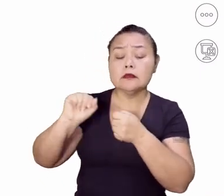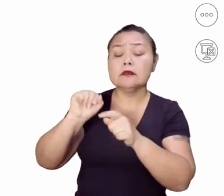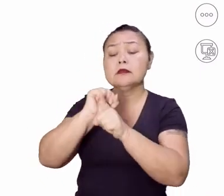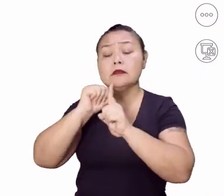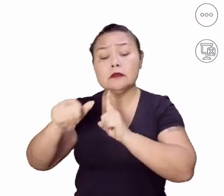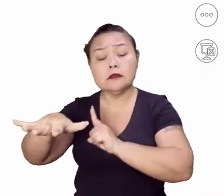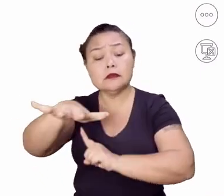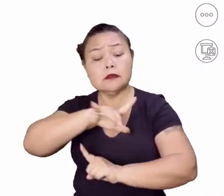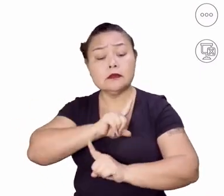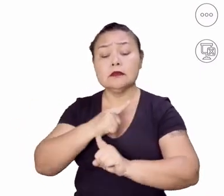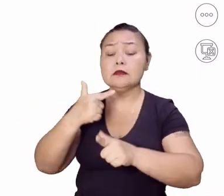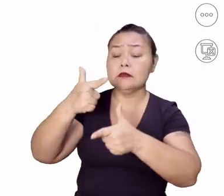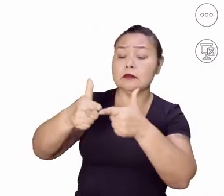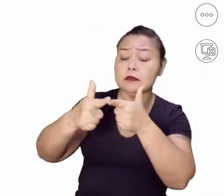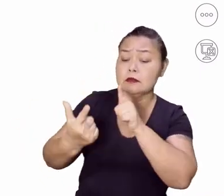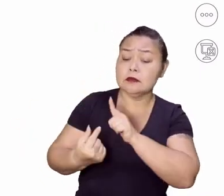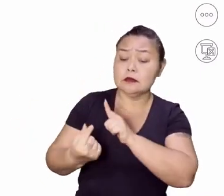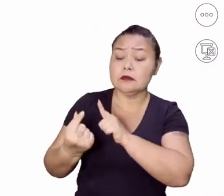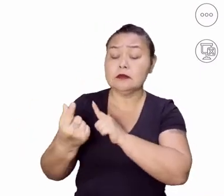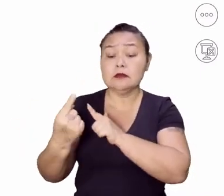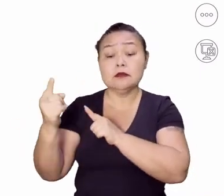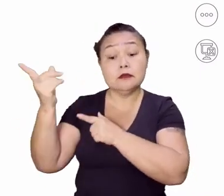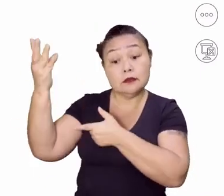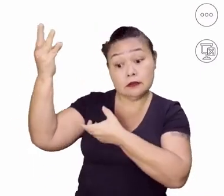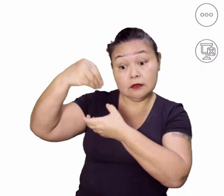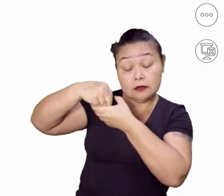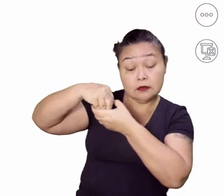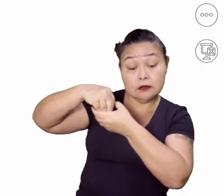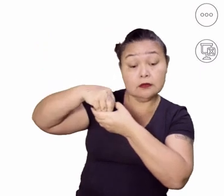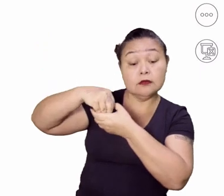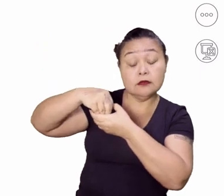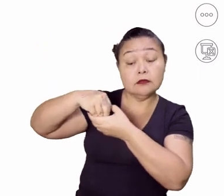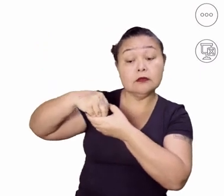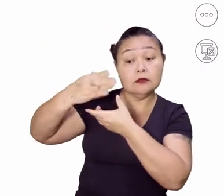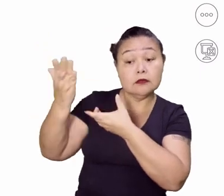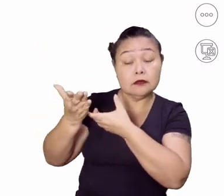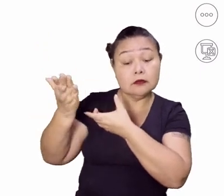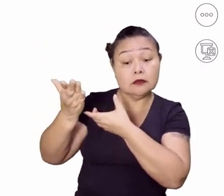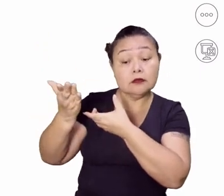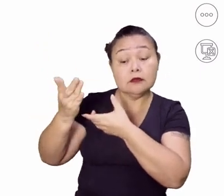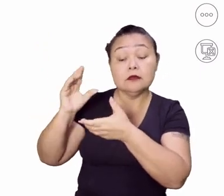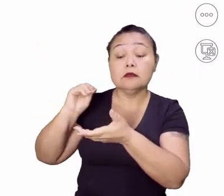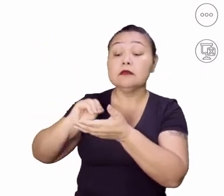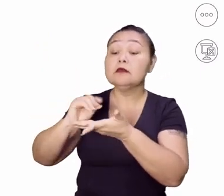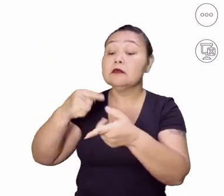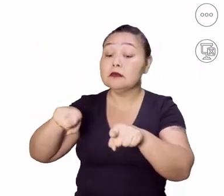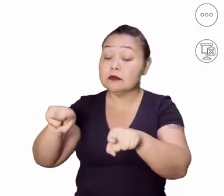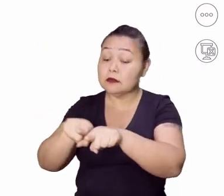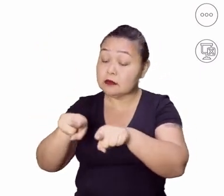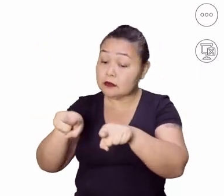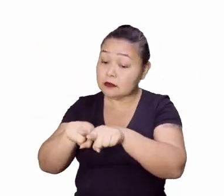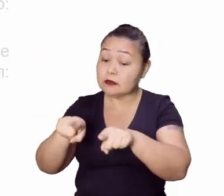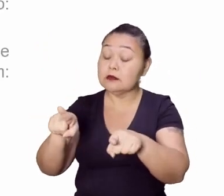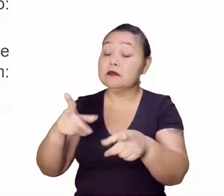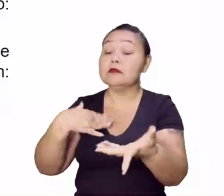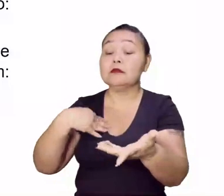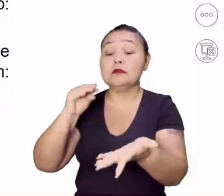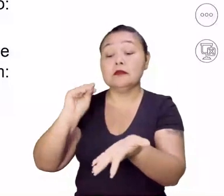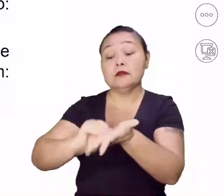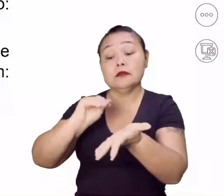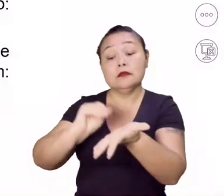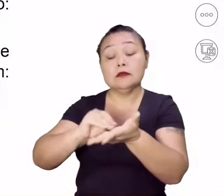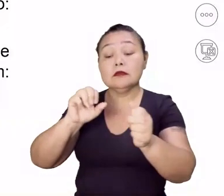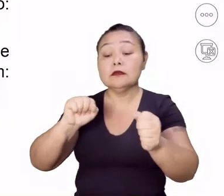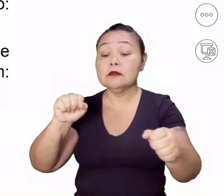sociais, crises econômicas e tudo isso. E a questão que eu coloquei agora da escolaridade. E a escolaridade também